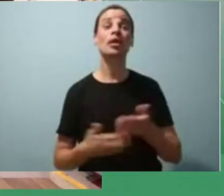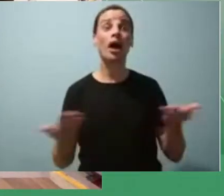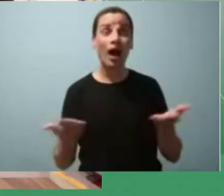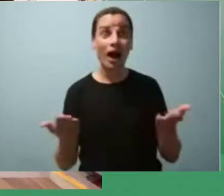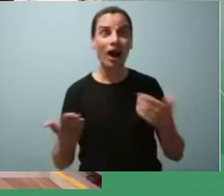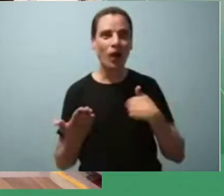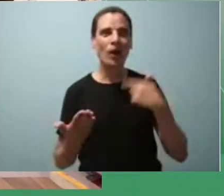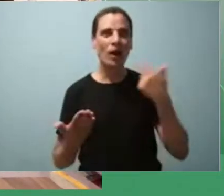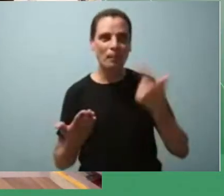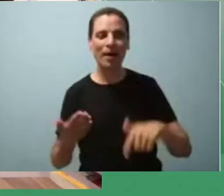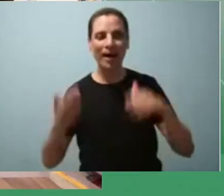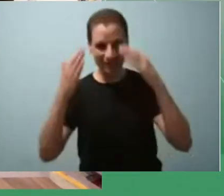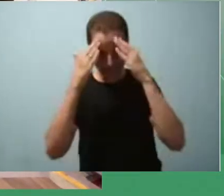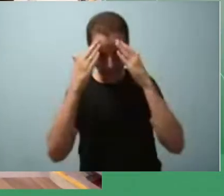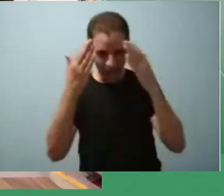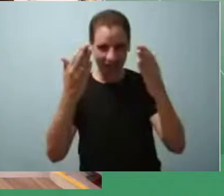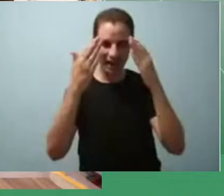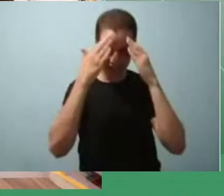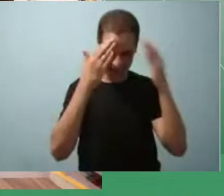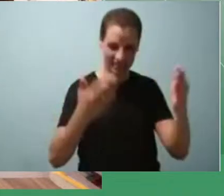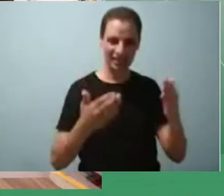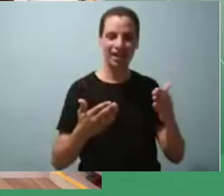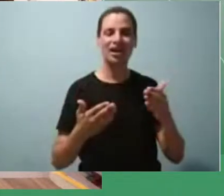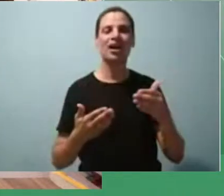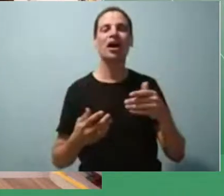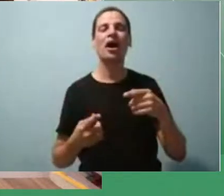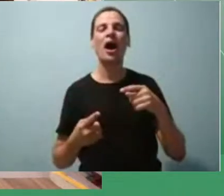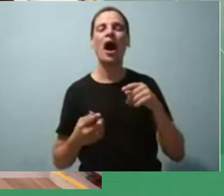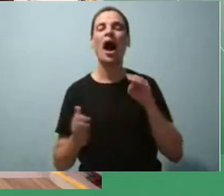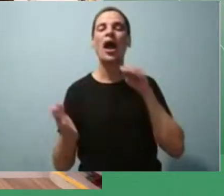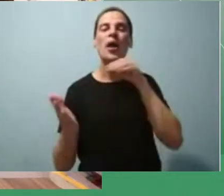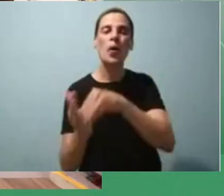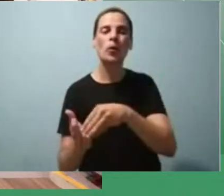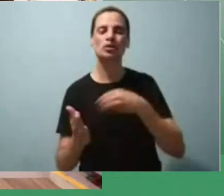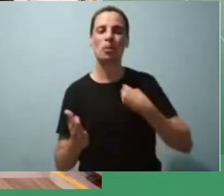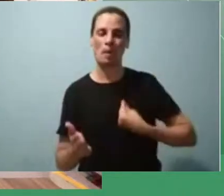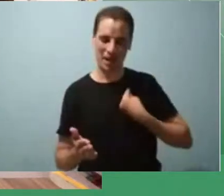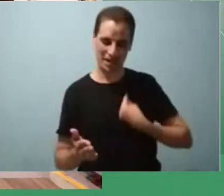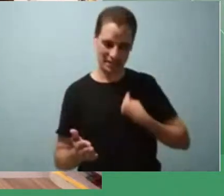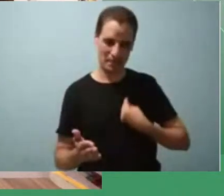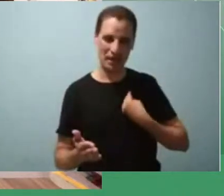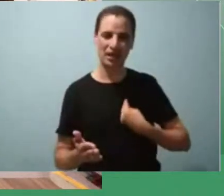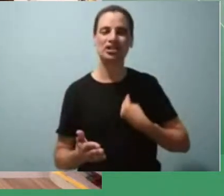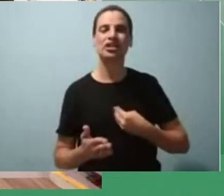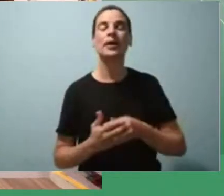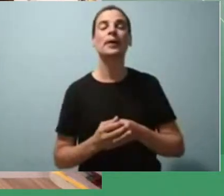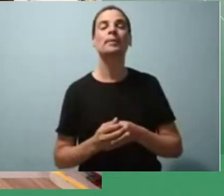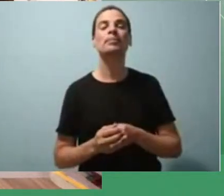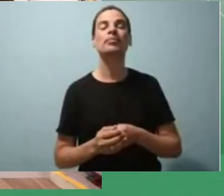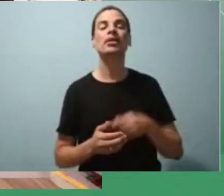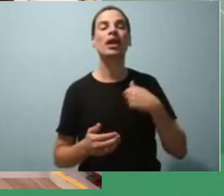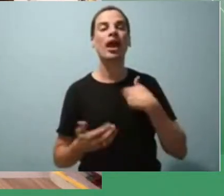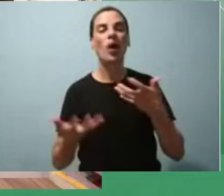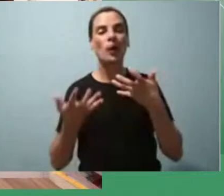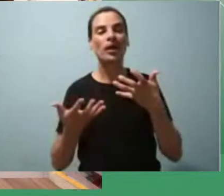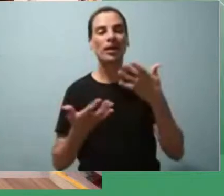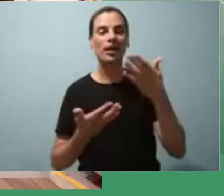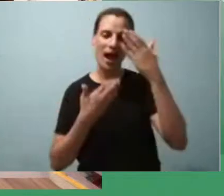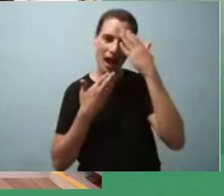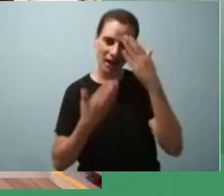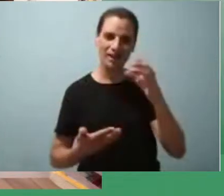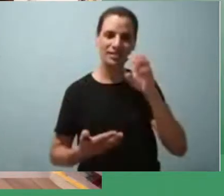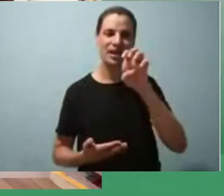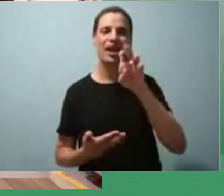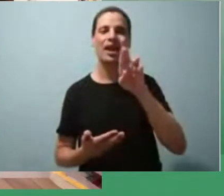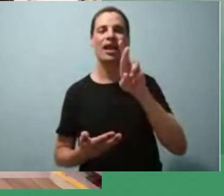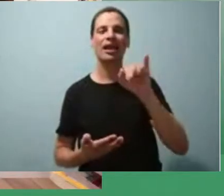agradecimentos também né antes de passar a palavra para o nosso último participante gostaria de agradecer o Erivaldo de